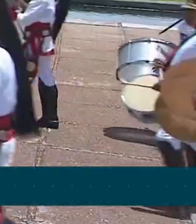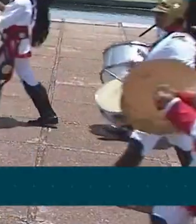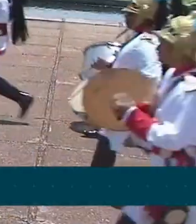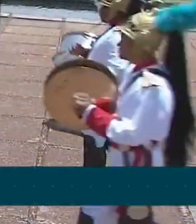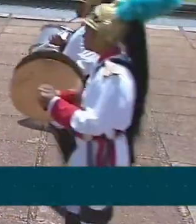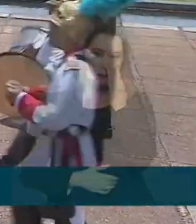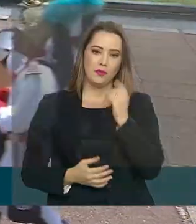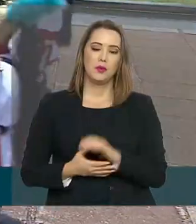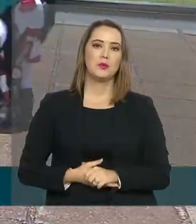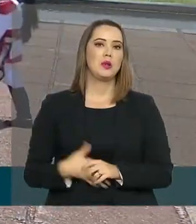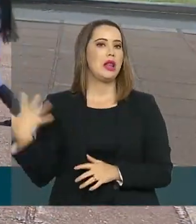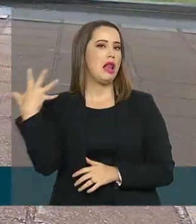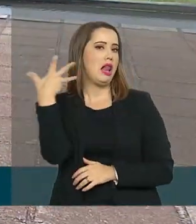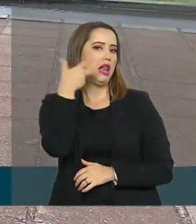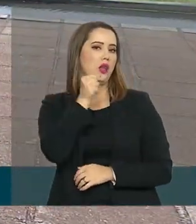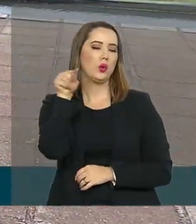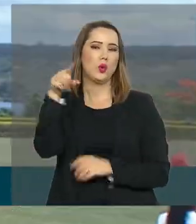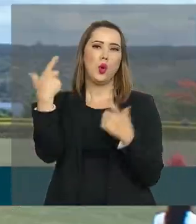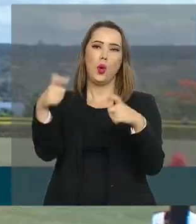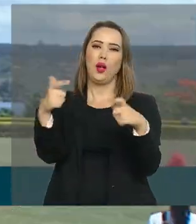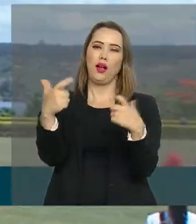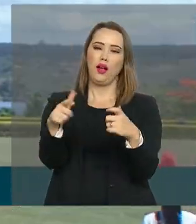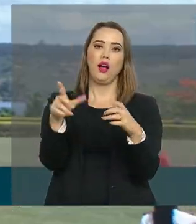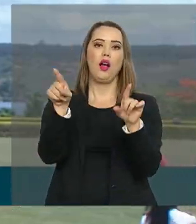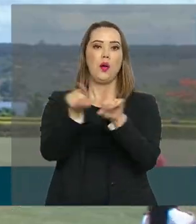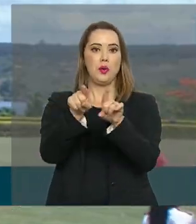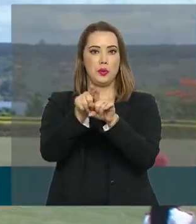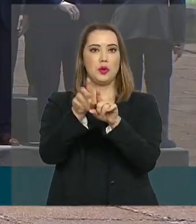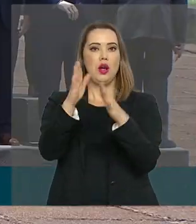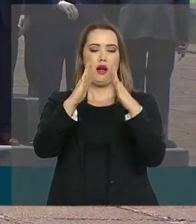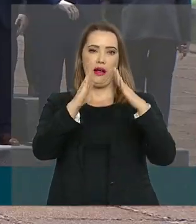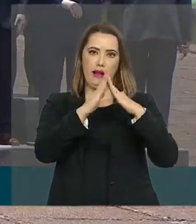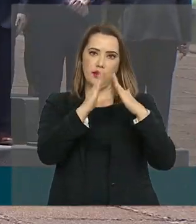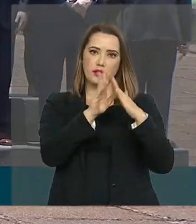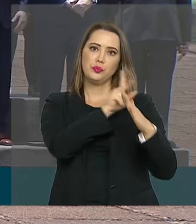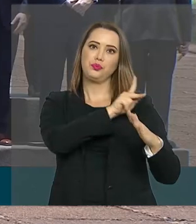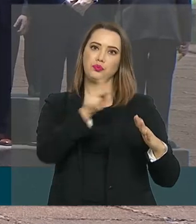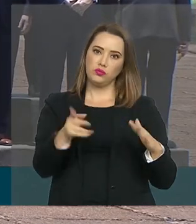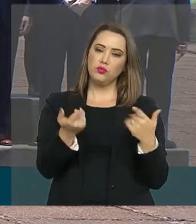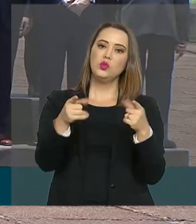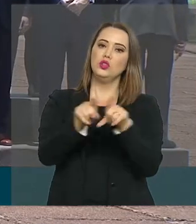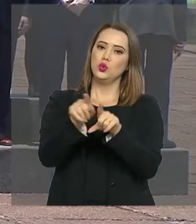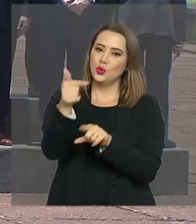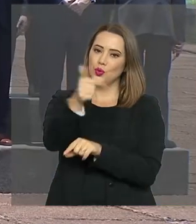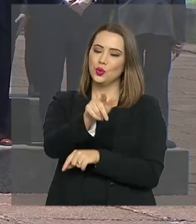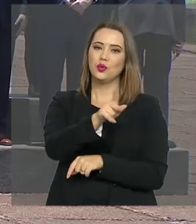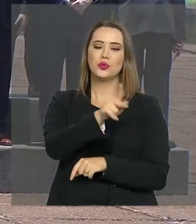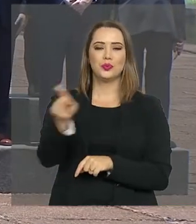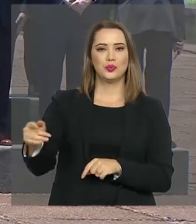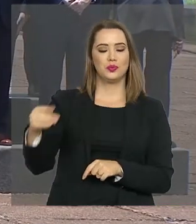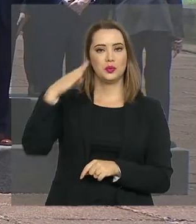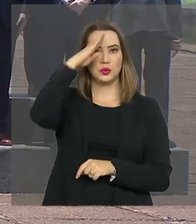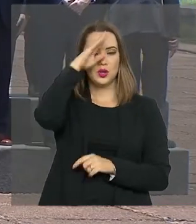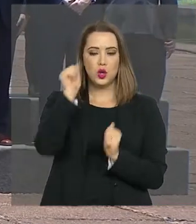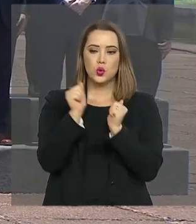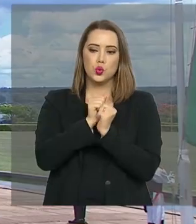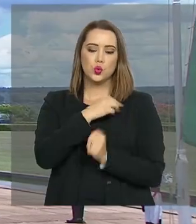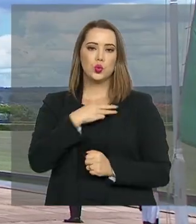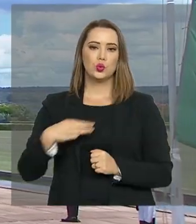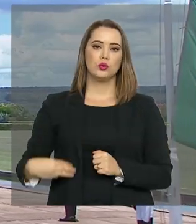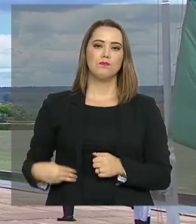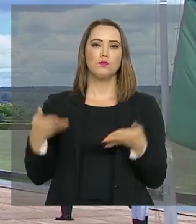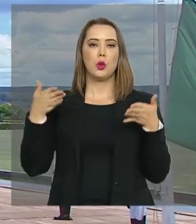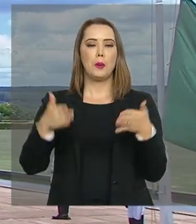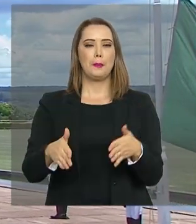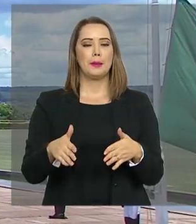Tendo como cenário o Palácio da Alvorada e o Lago Paranoá, mais uma vez o presidente Bolsonaro e seus ministros